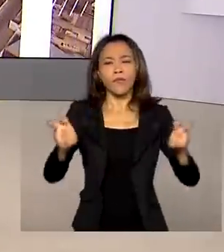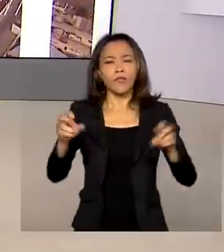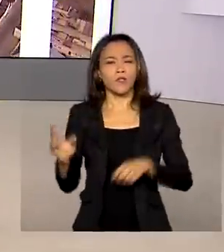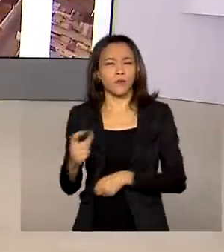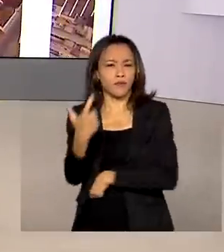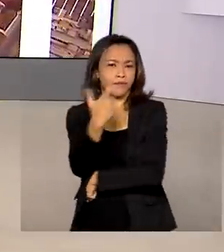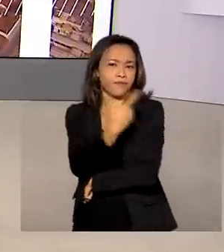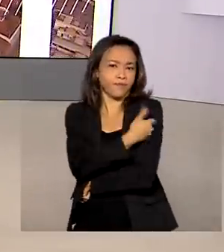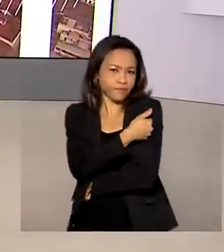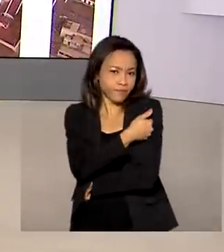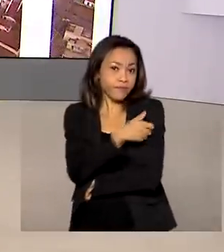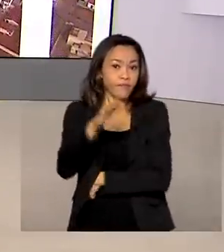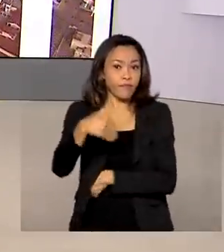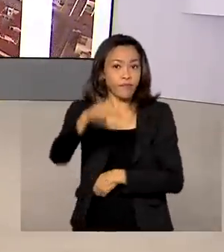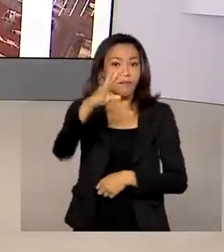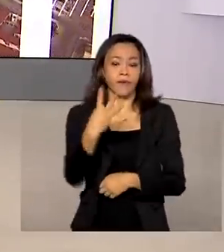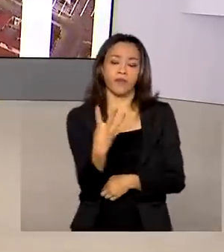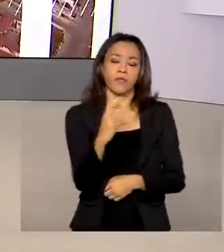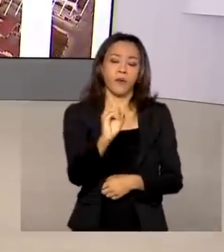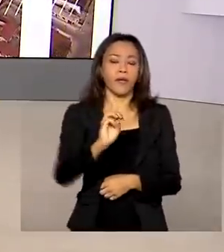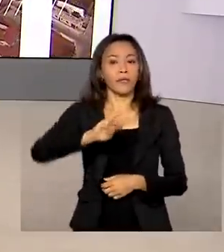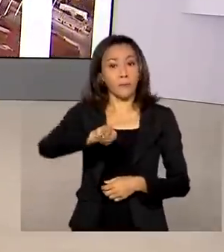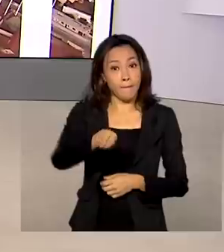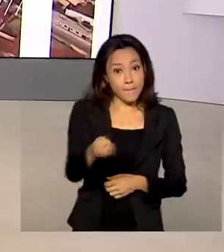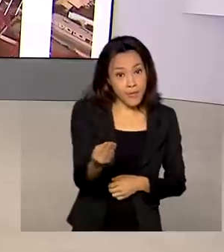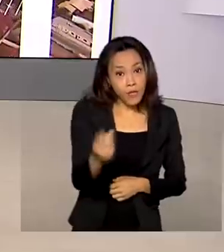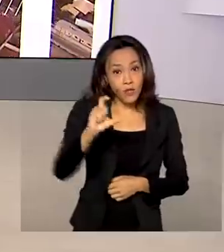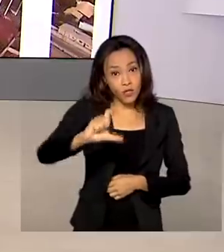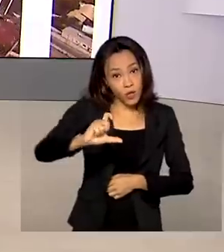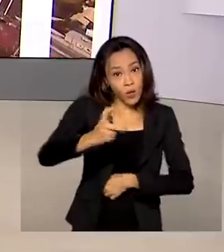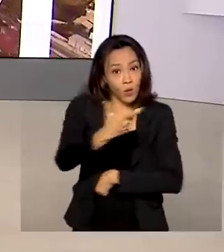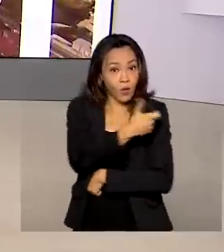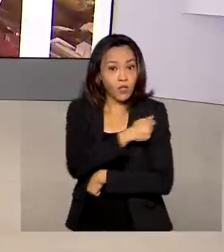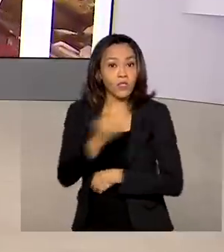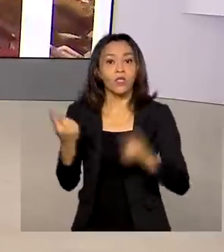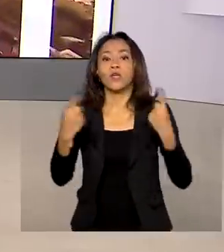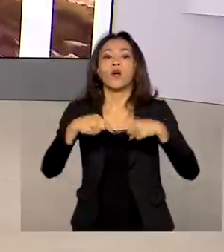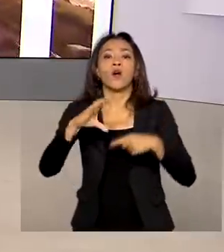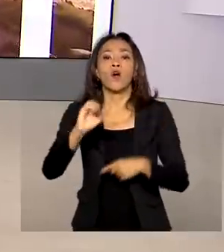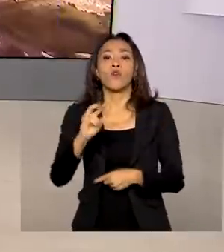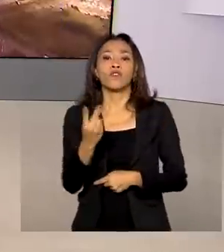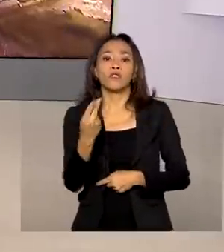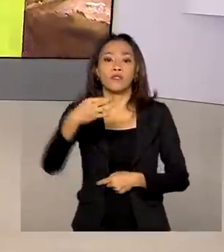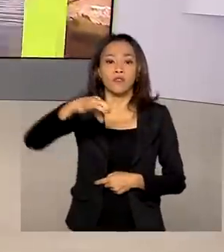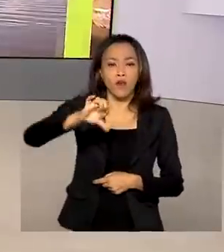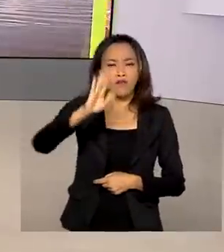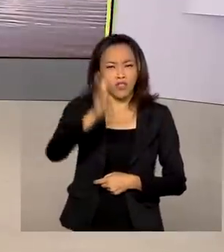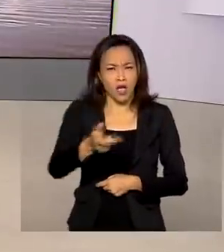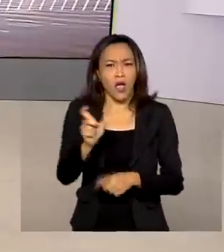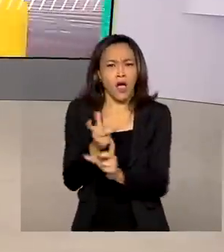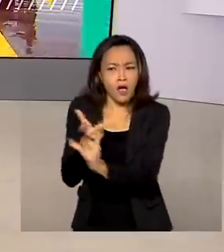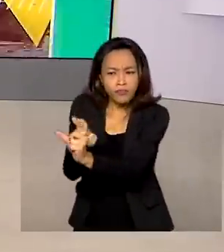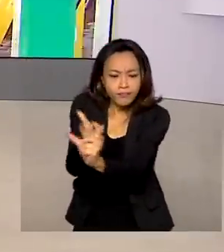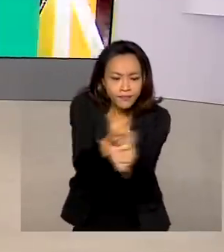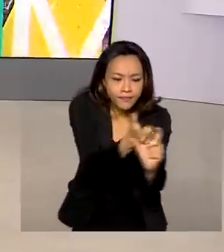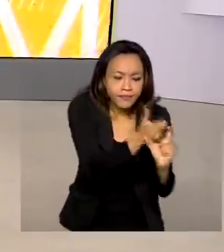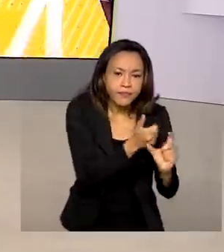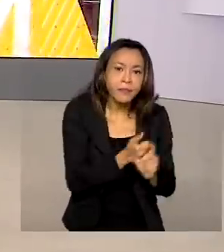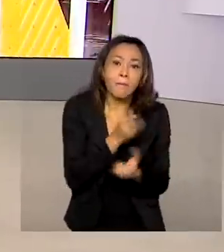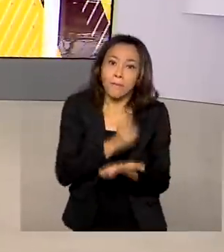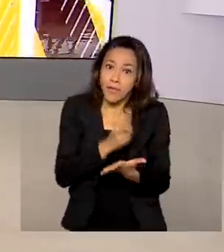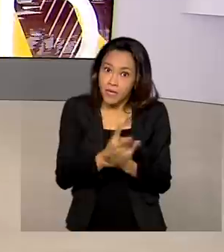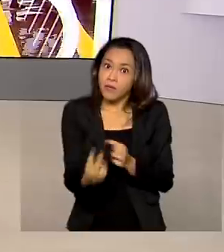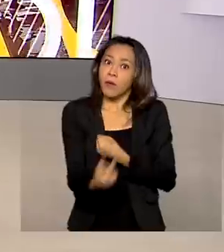agora? Mais de 40 milhões de doses contra a Covid-19 foram aplicadas. E mesmo com a imunização, os